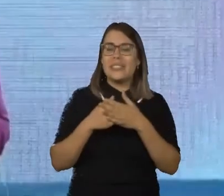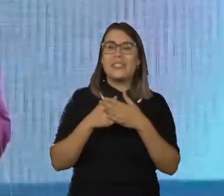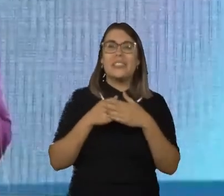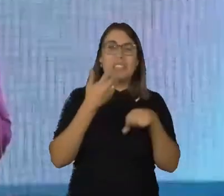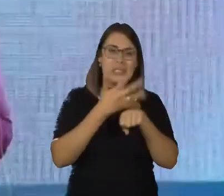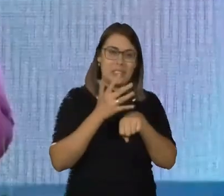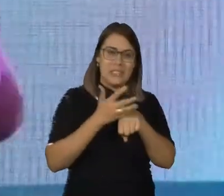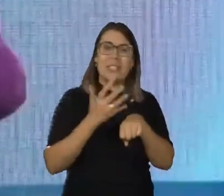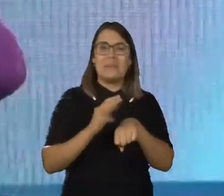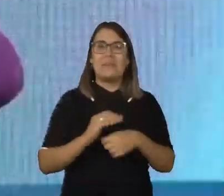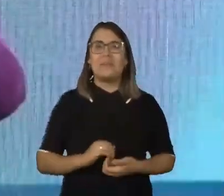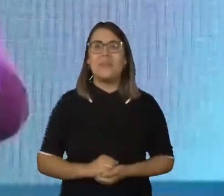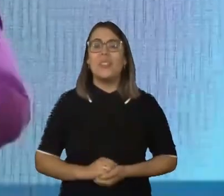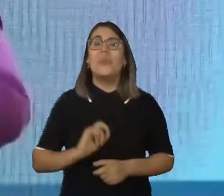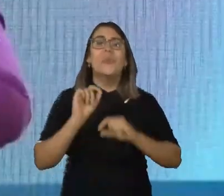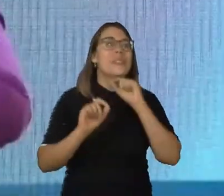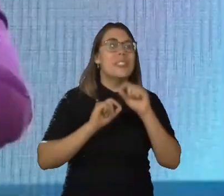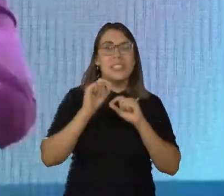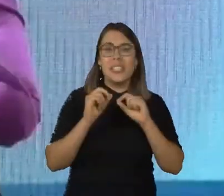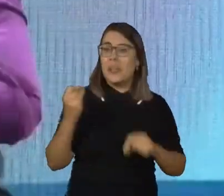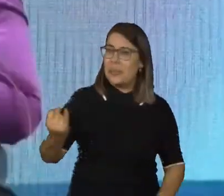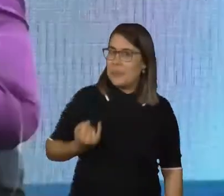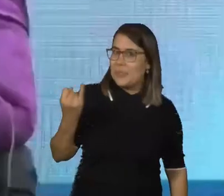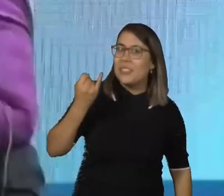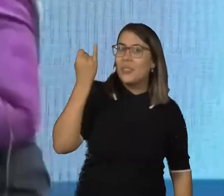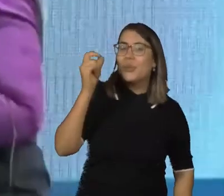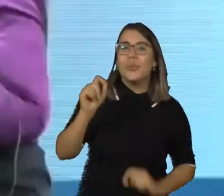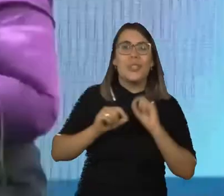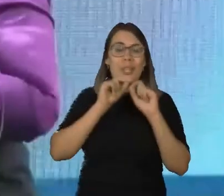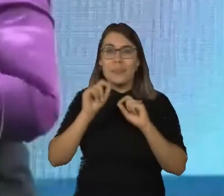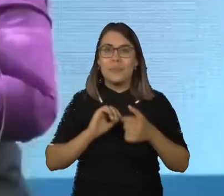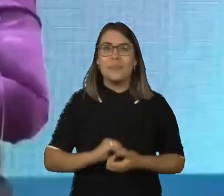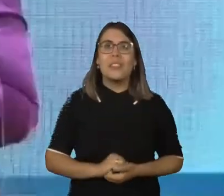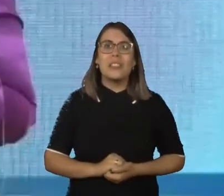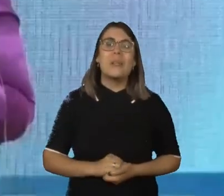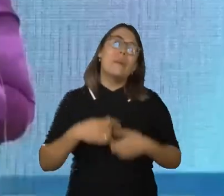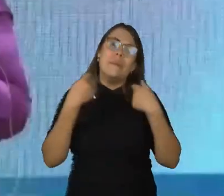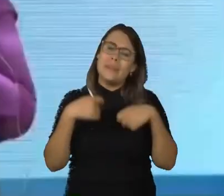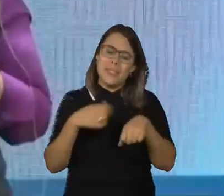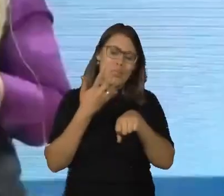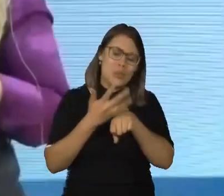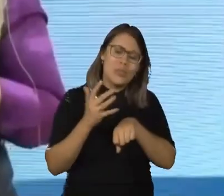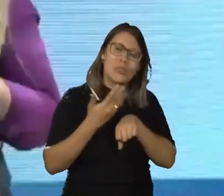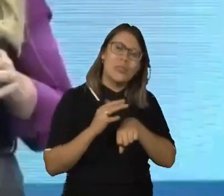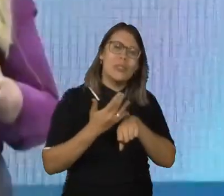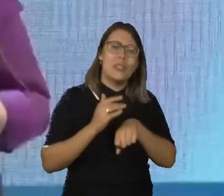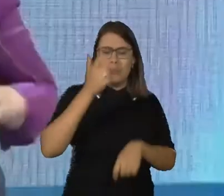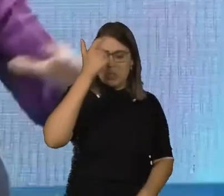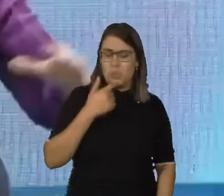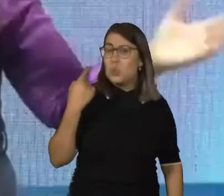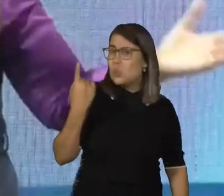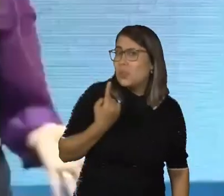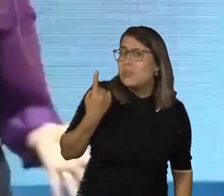aqui presentes. Então, o que é importante? Vou dar mais uma repetida aqui para você entender. Você sempre vai fazer a intenção. Tânia, mas eu sou sozinha.